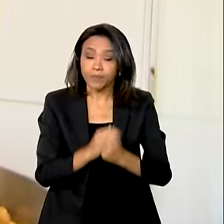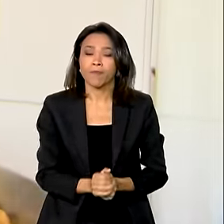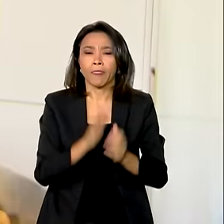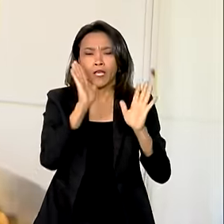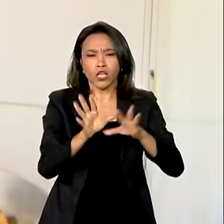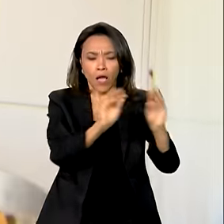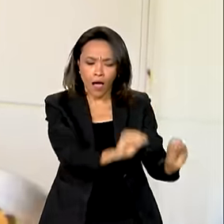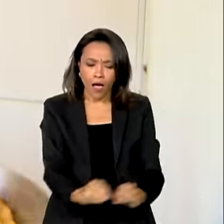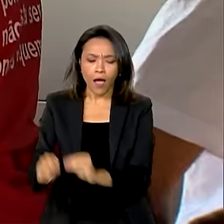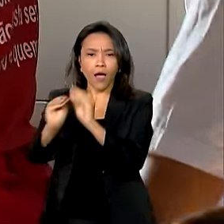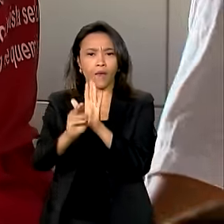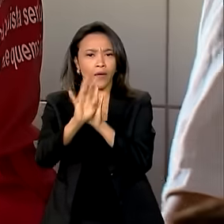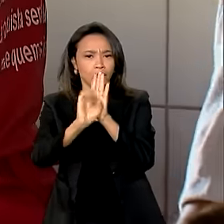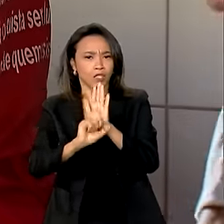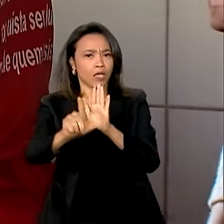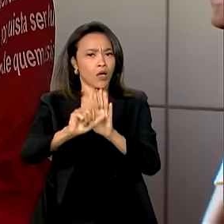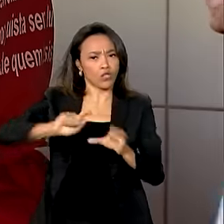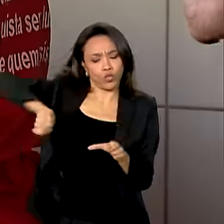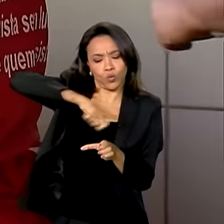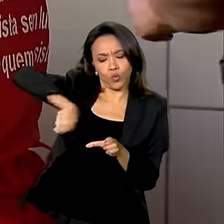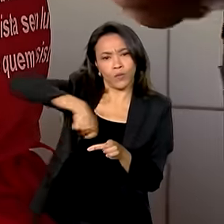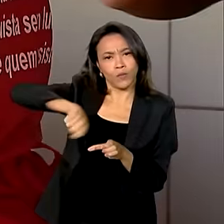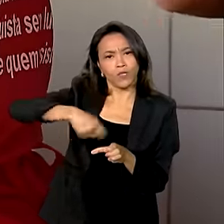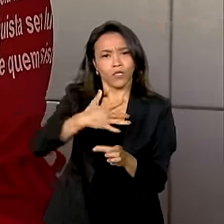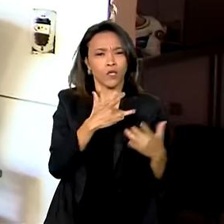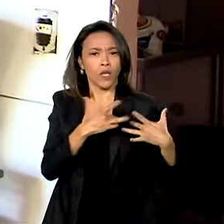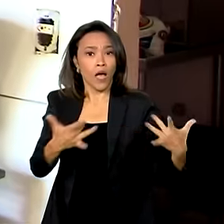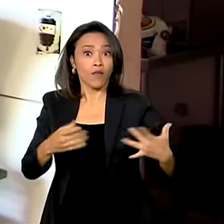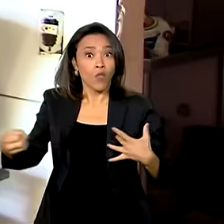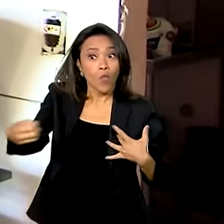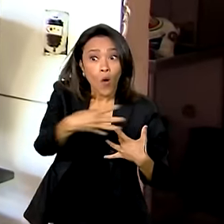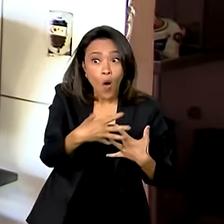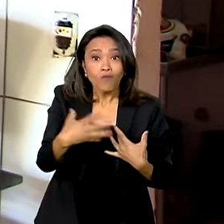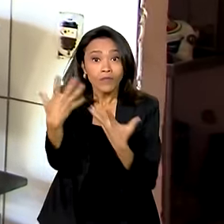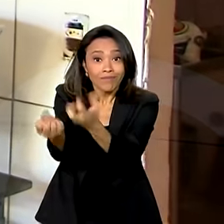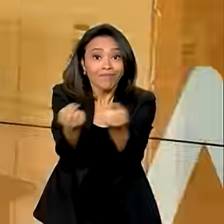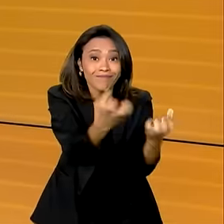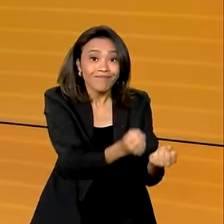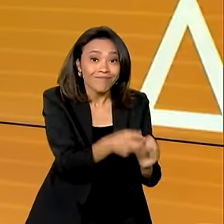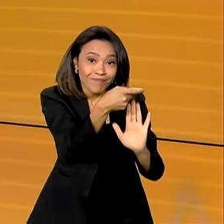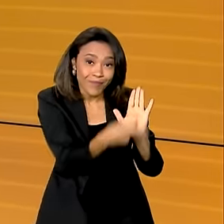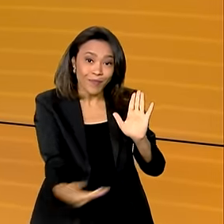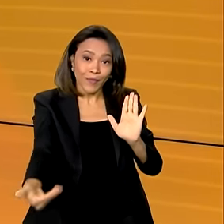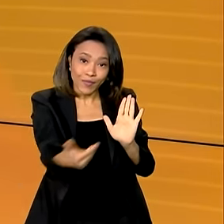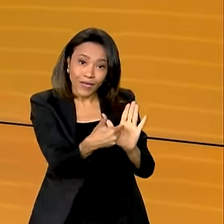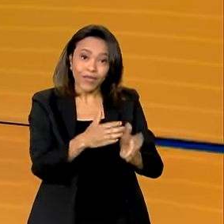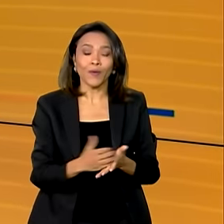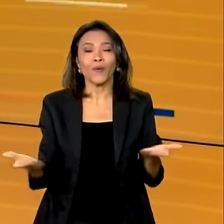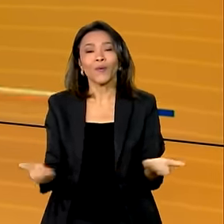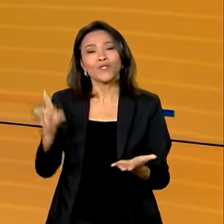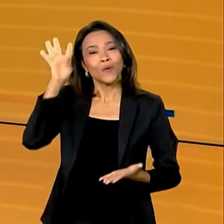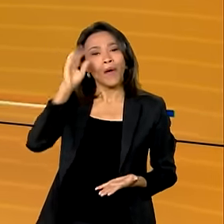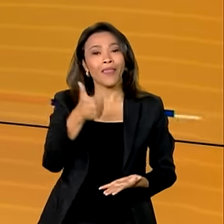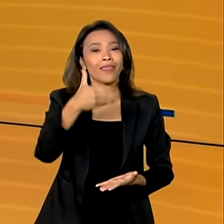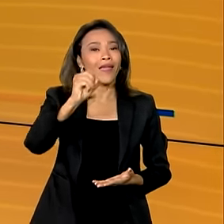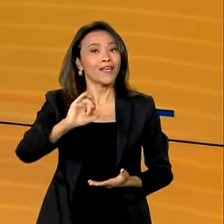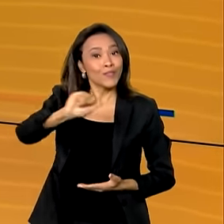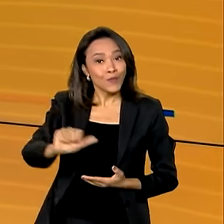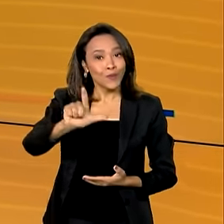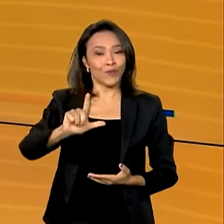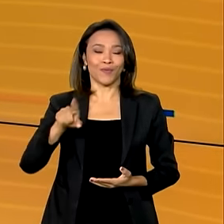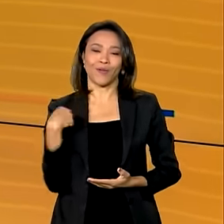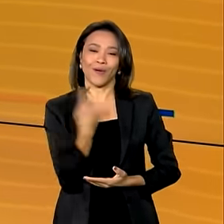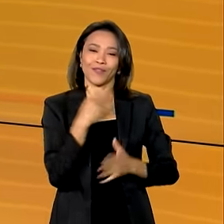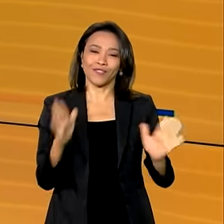Prorrogado edital do Cozinha Solidária para que novas entidades possam aderir ao projeto. Quarta-feira, 10 de julho.